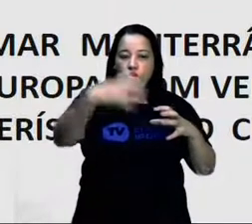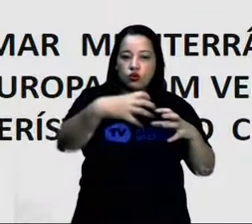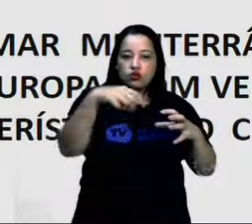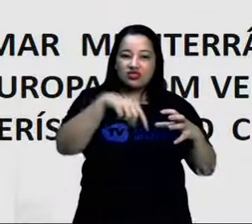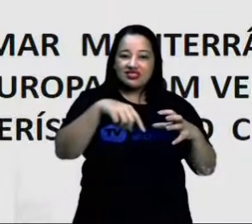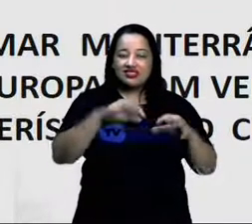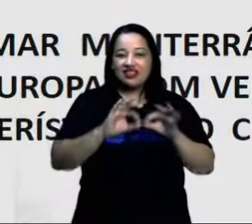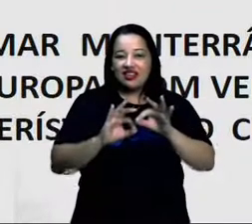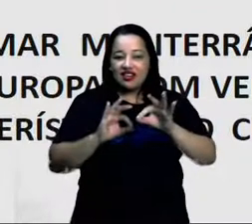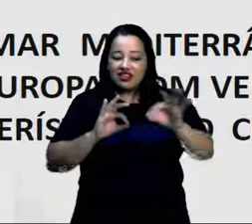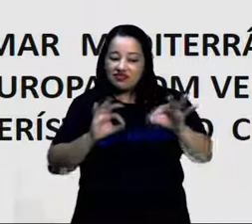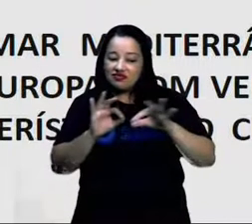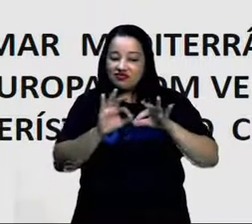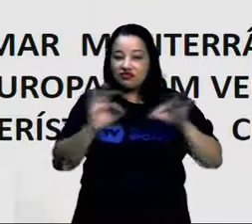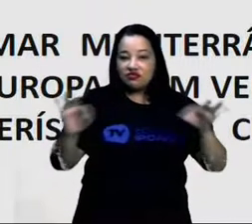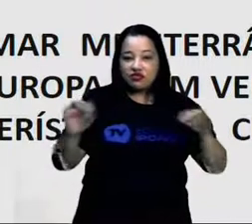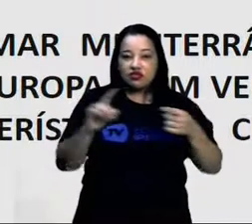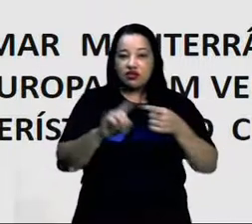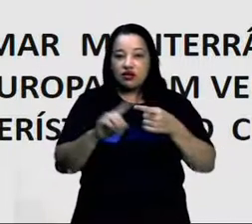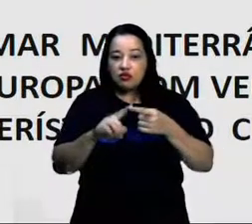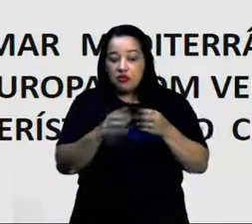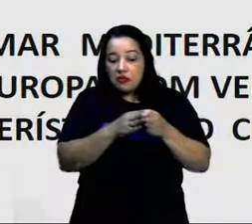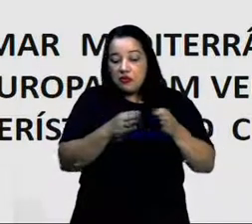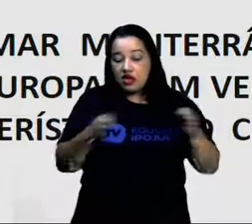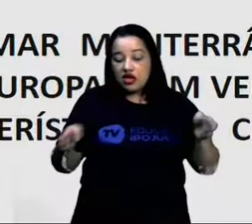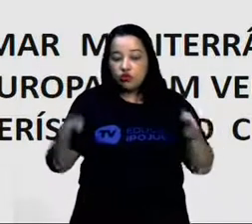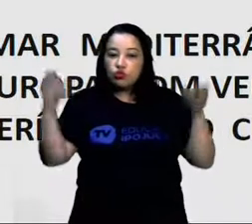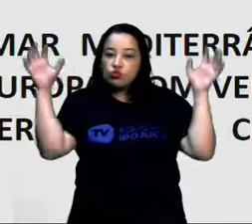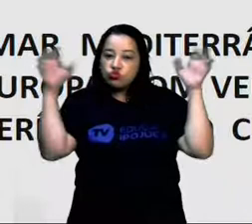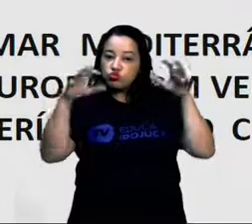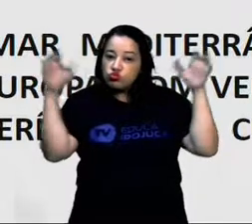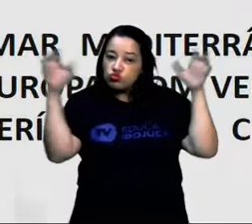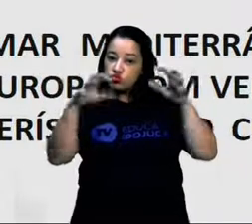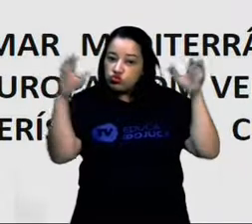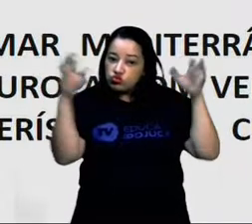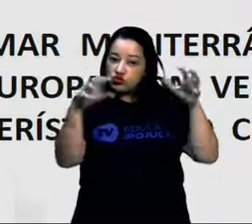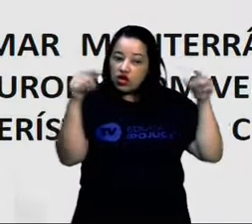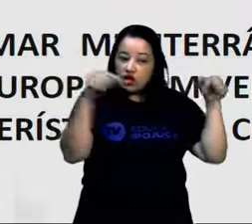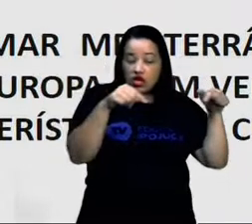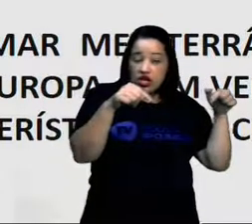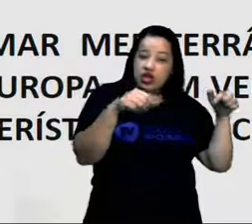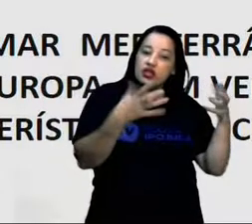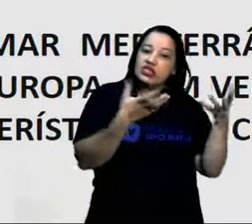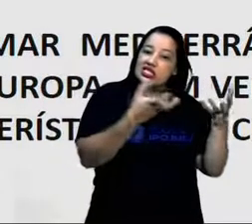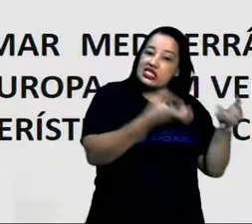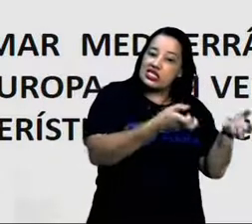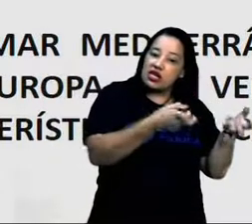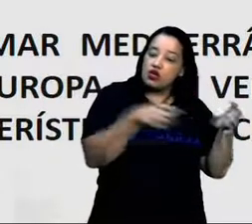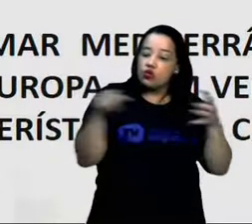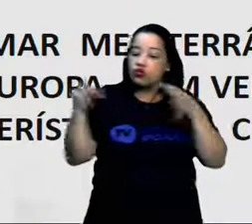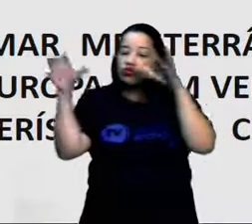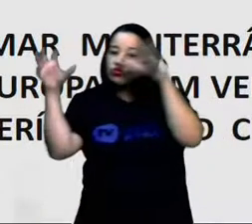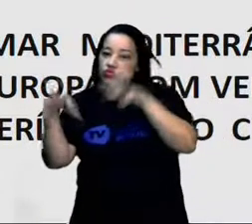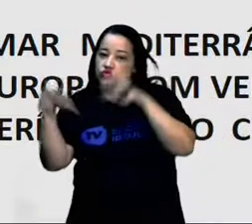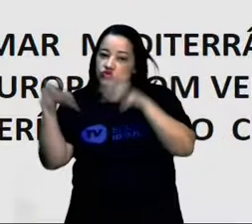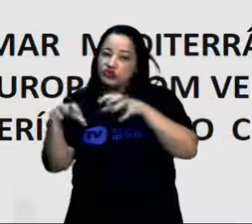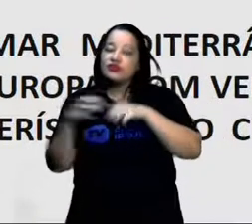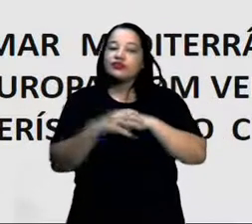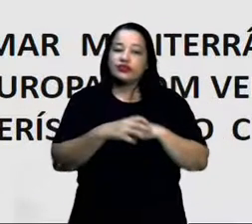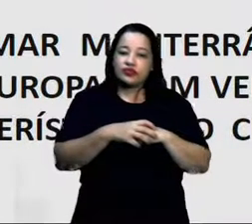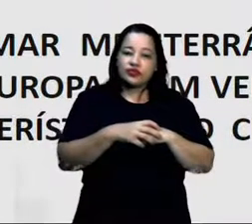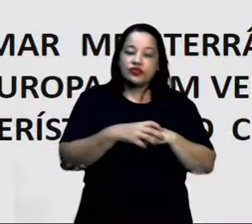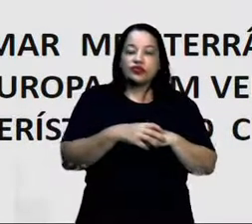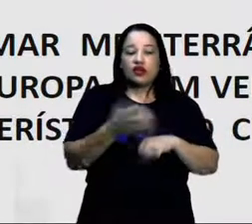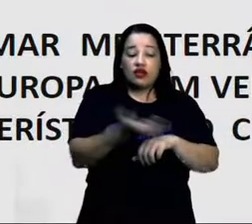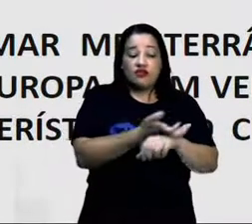é justamente a questão do período chuvoso, certo? Um é mais seco, outro é mais chuvoso. A